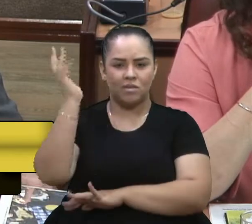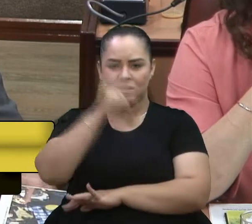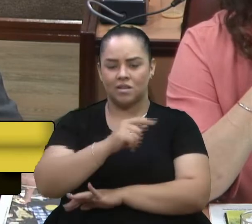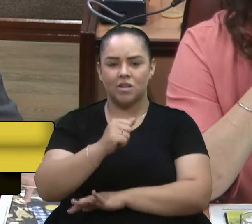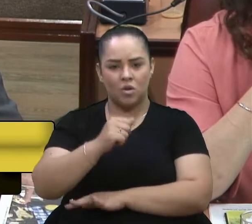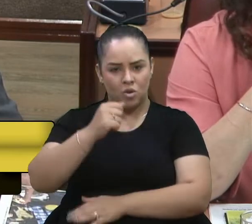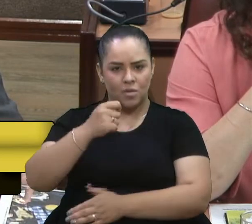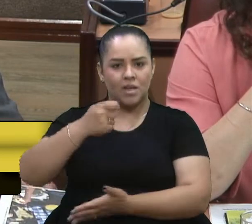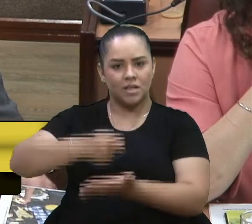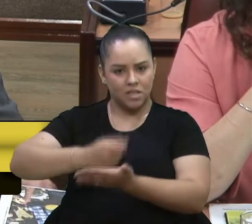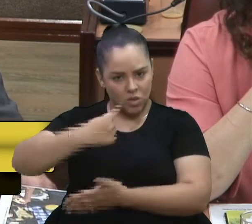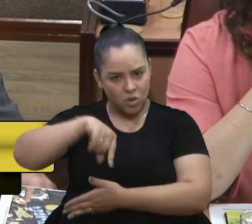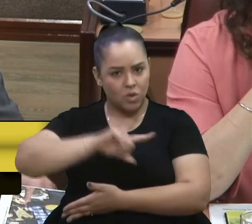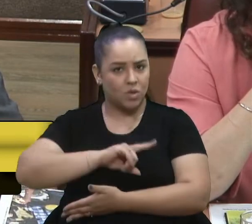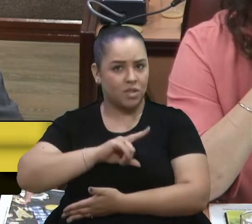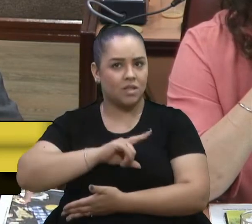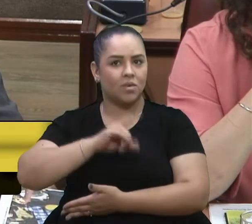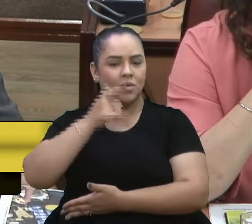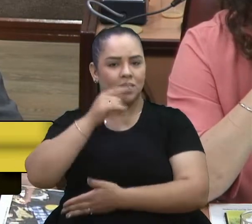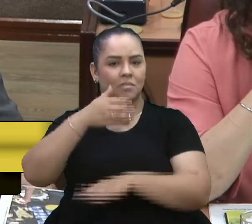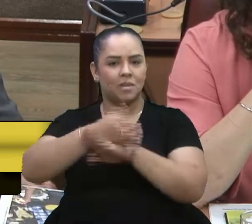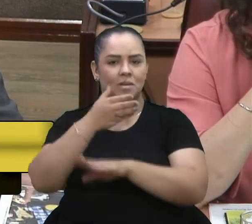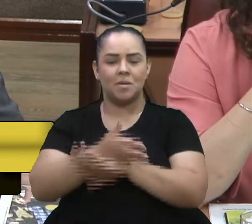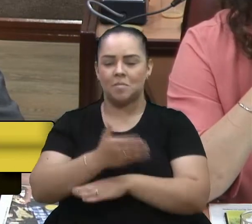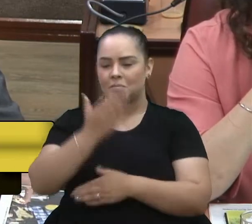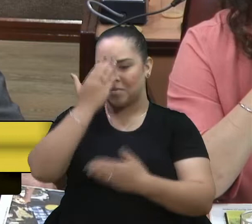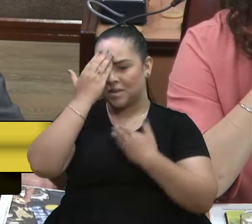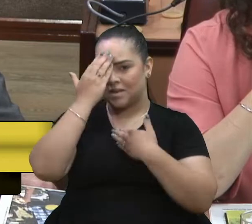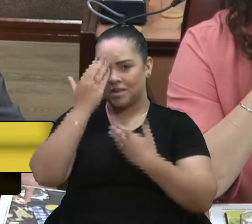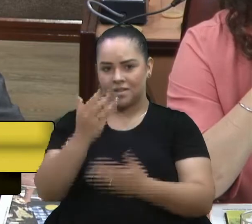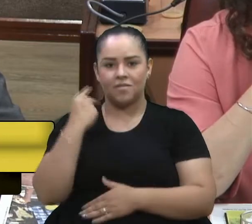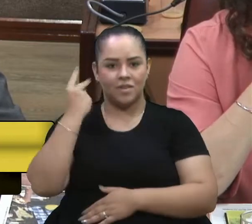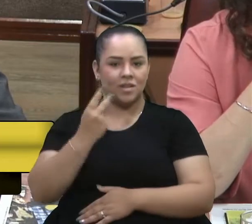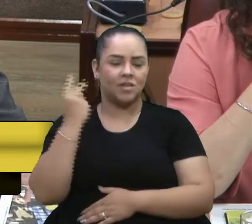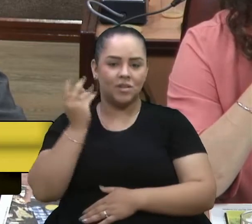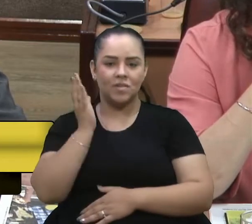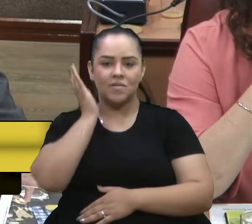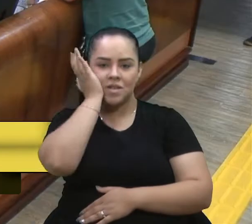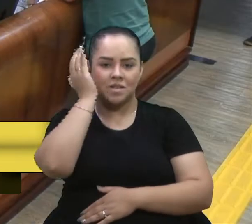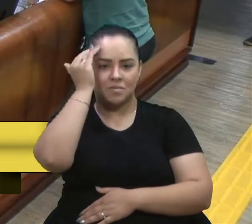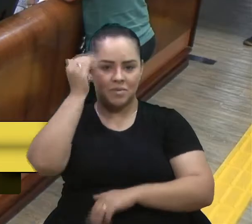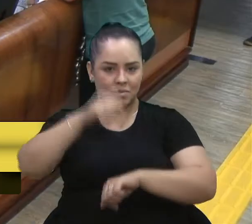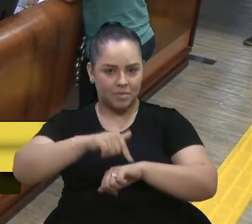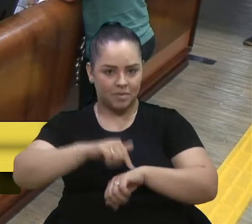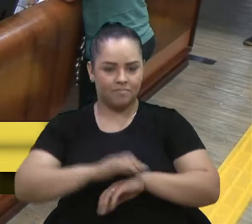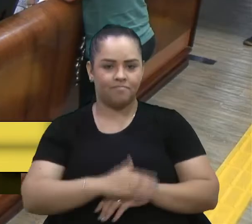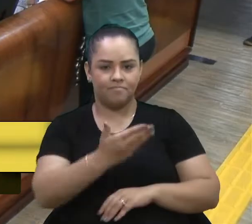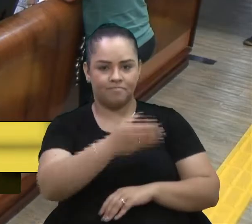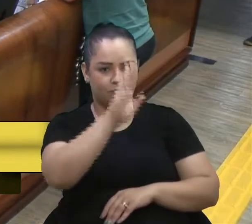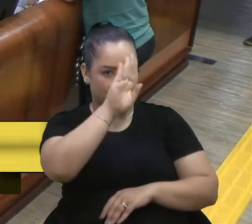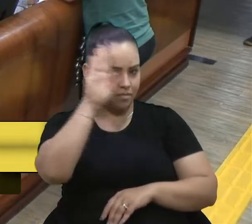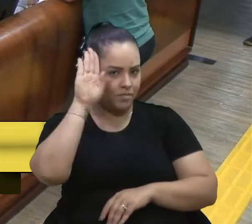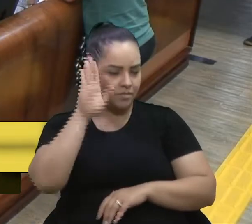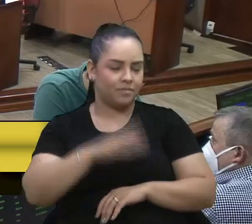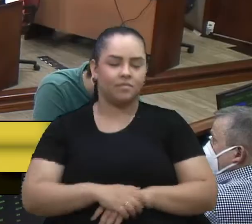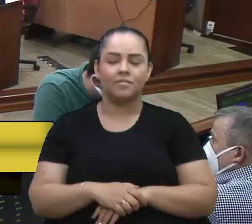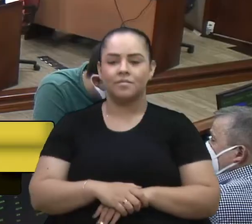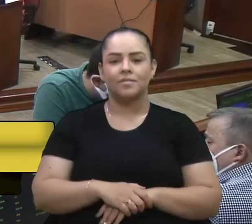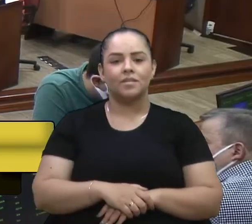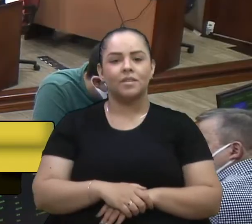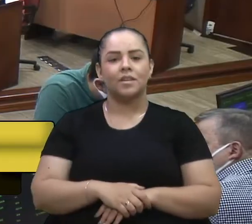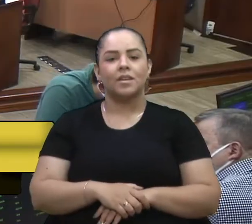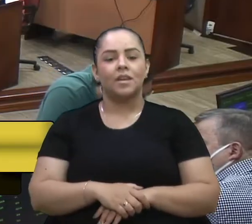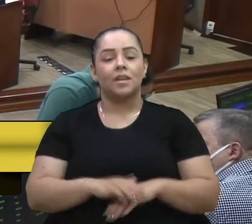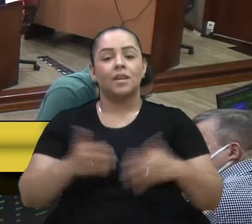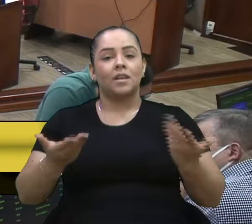tivemos o privilégio de participar Muito obrigado, vereador Felipe, pela parte Vereador Bressan Me permita, vereador, só hoje